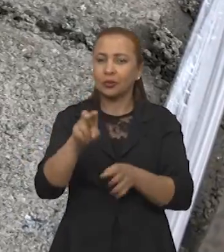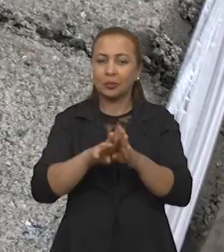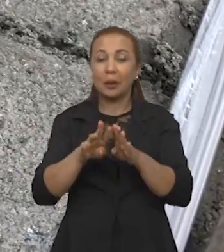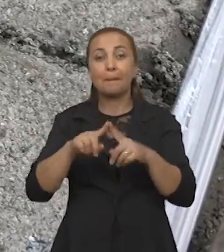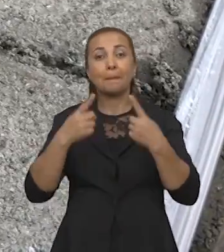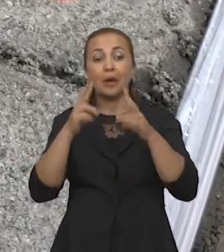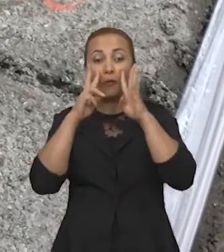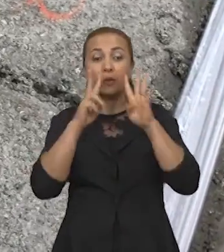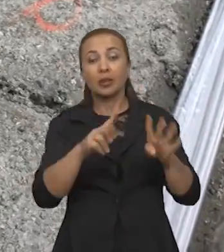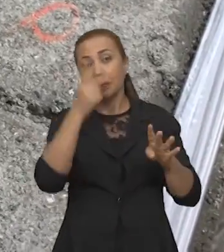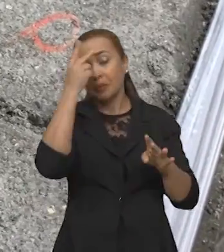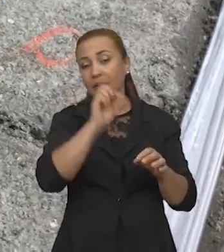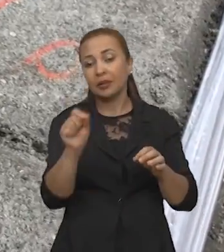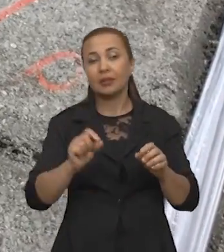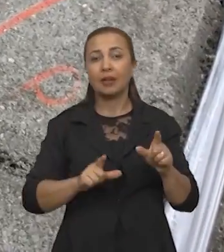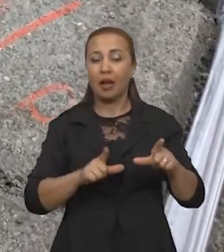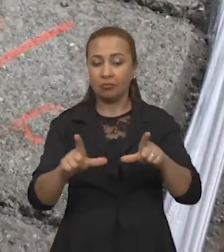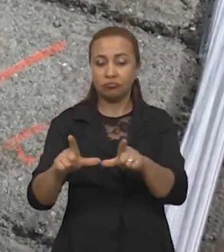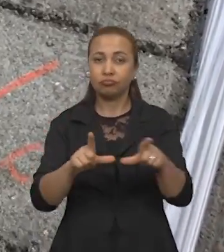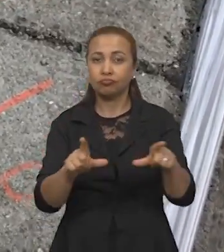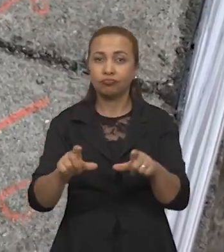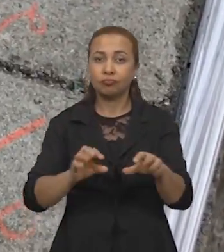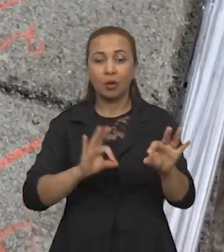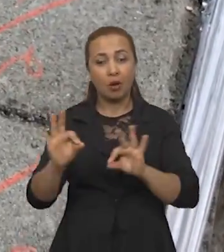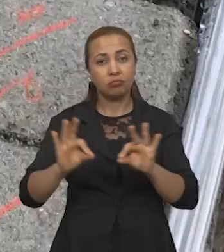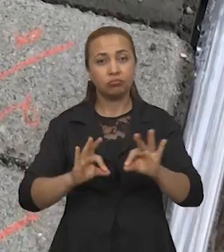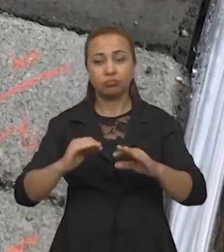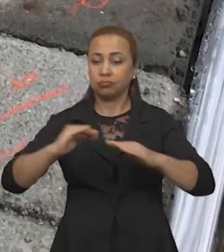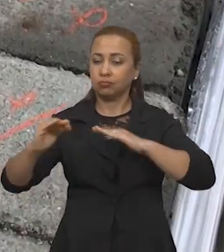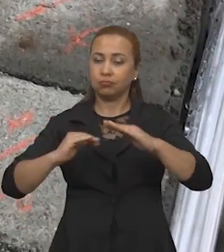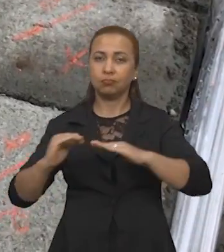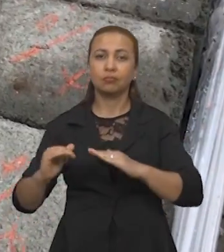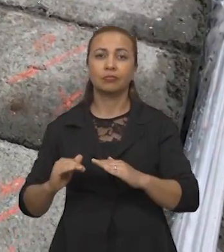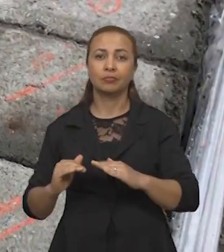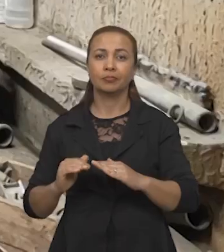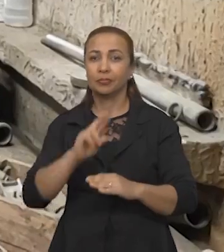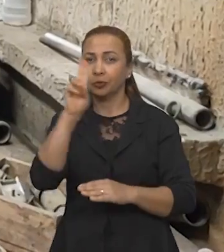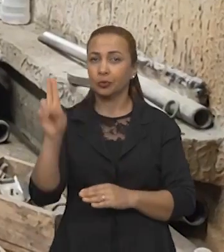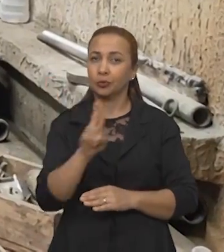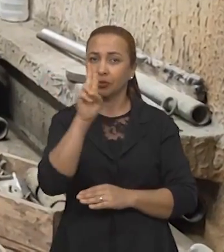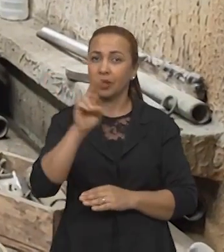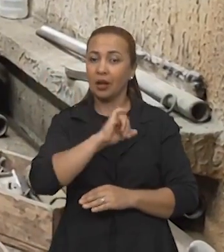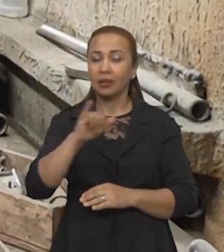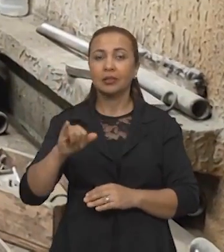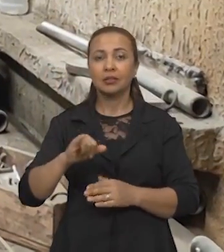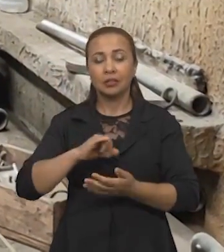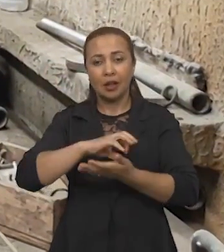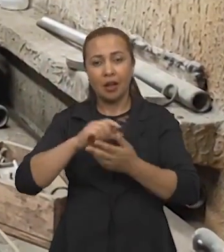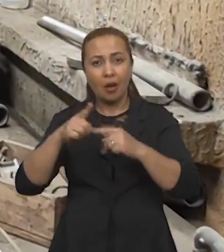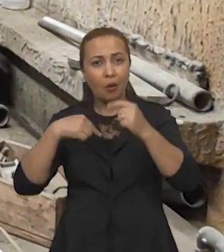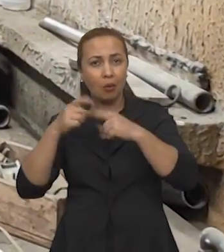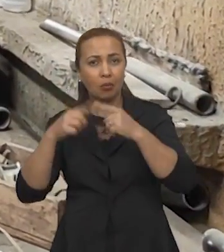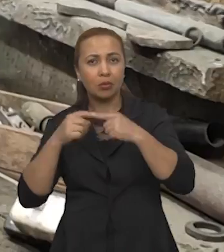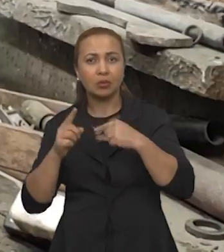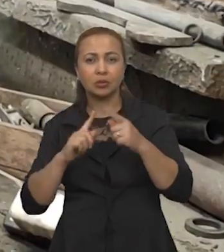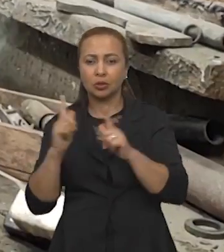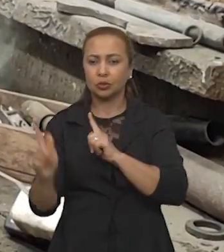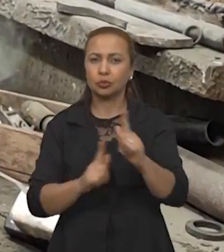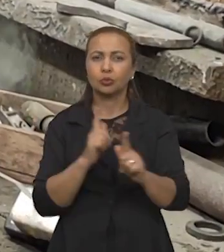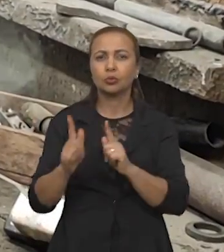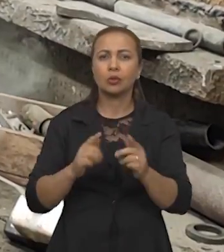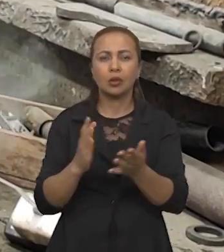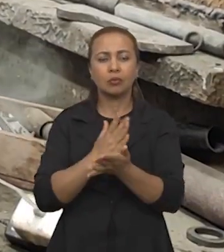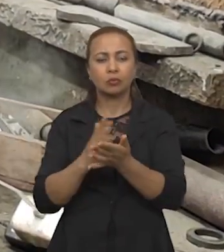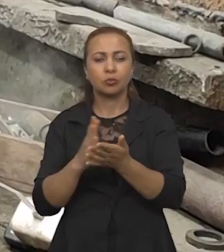já voltado para quem vai manusear, para quem vai utilizar. Outra questão importante, se esse material solta, ele